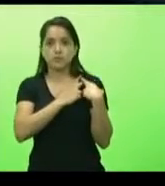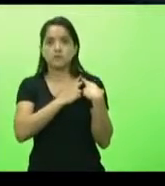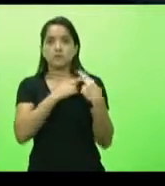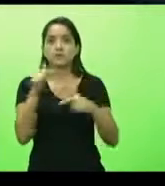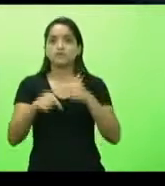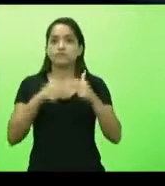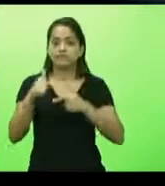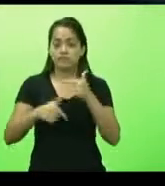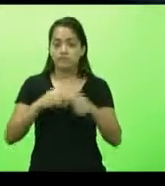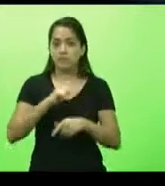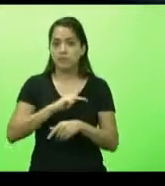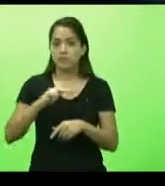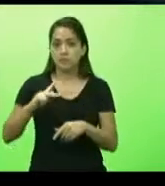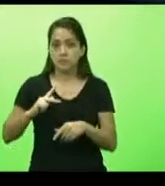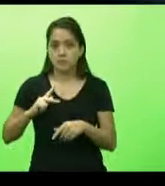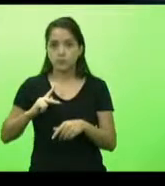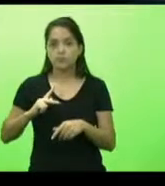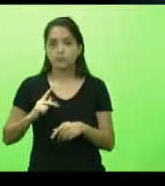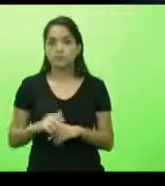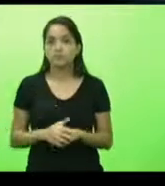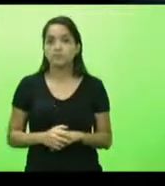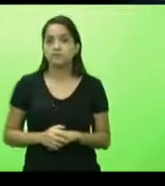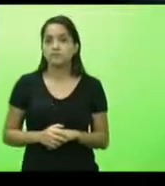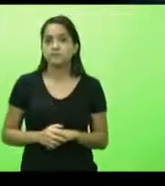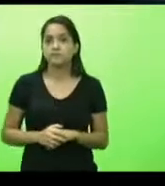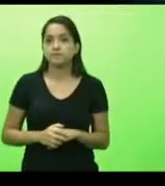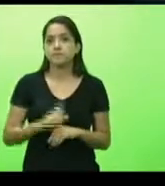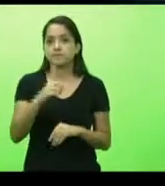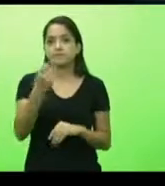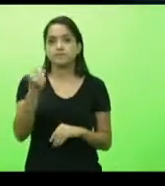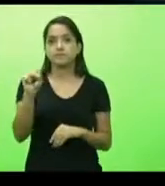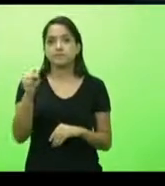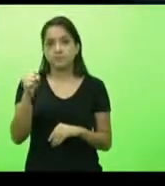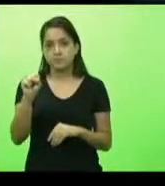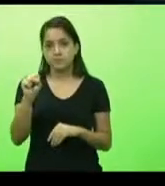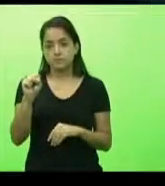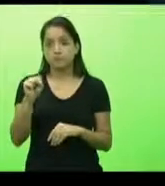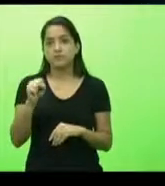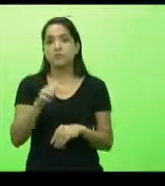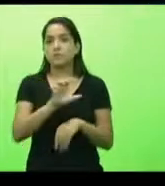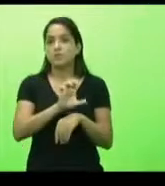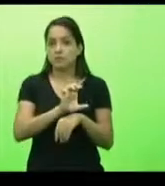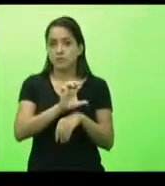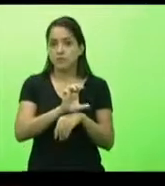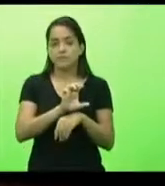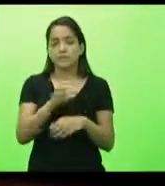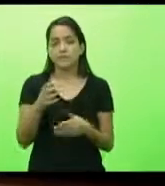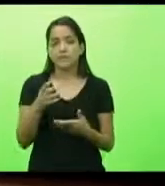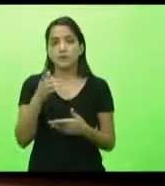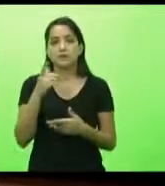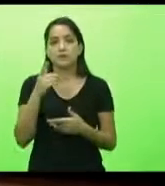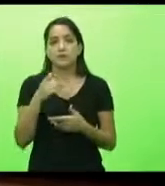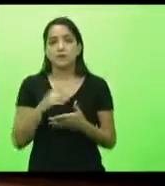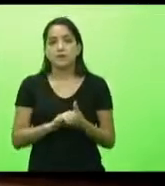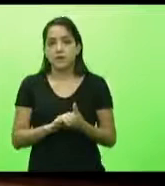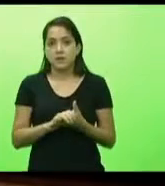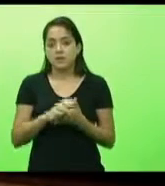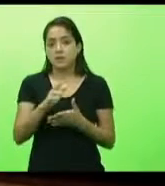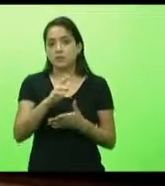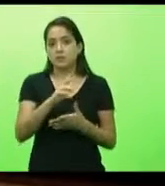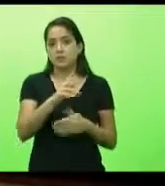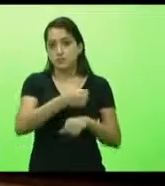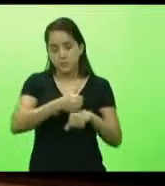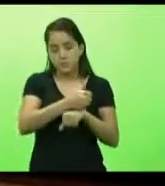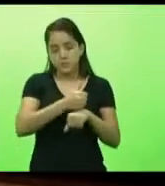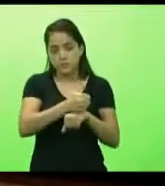serviços públicos essenciais. Décimo oitavo, os Estados Unidos previram que os profissionais da educação,